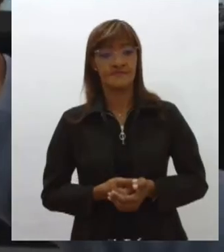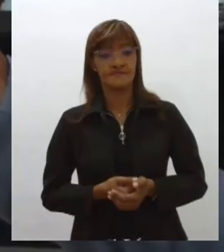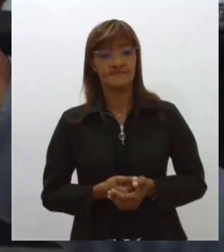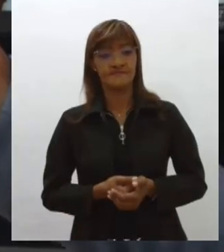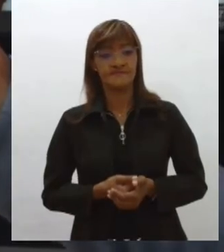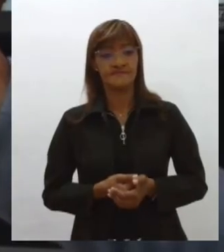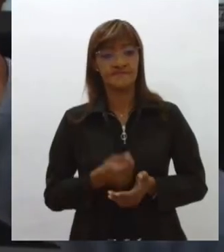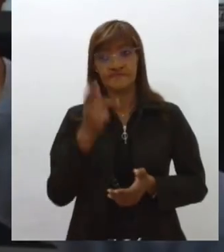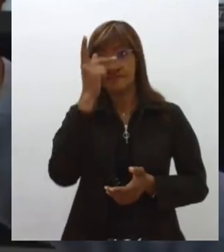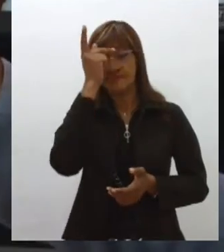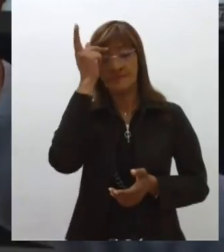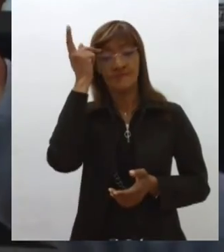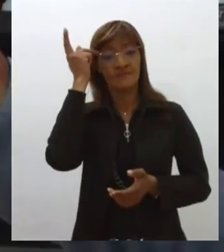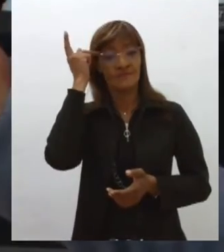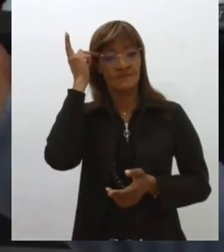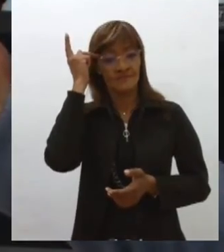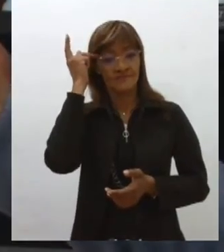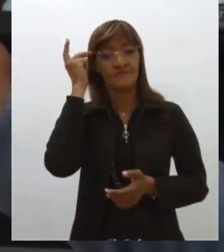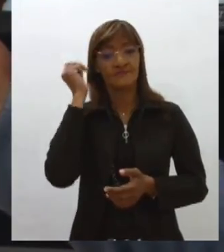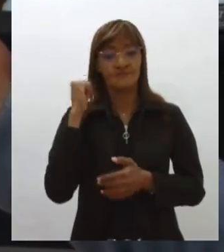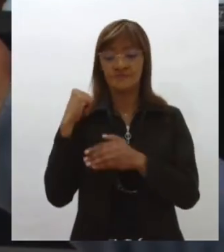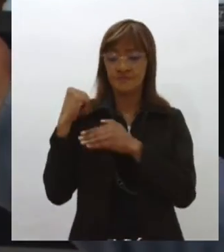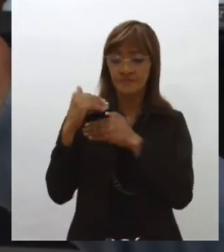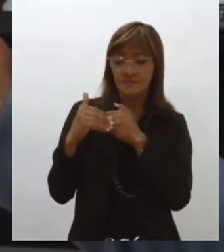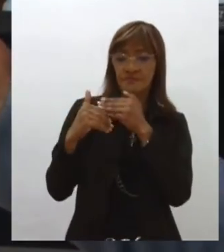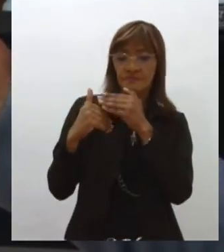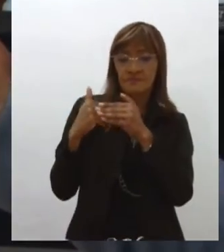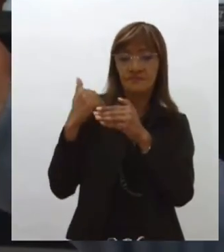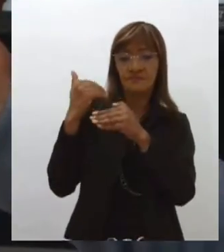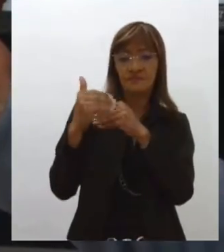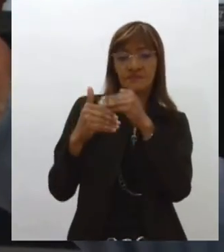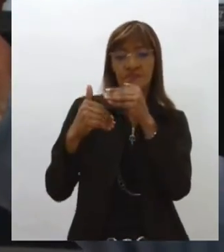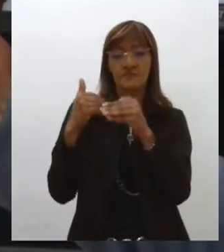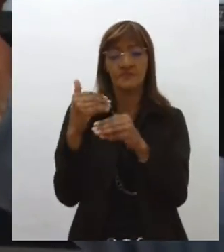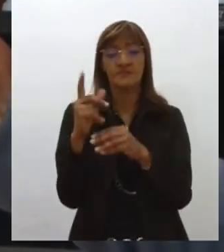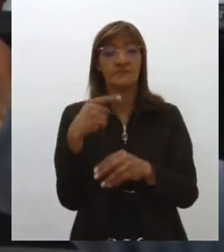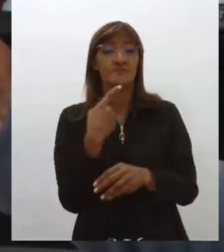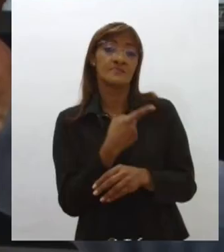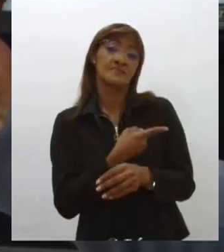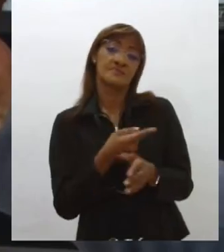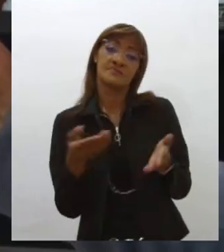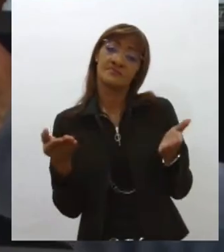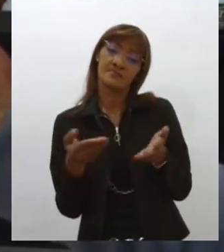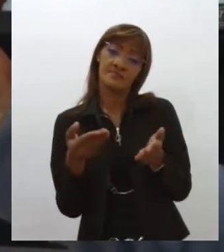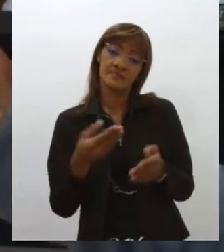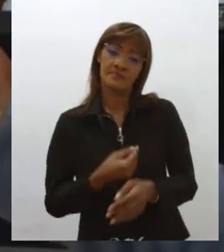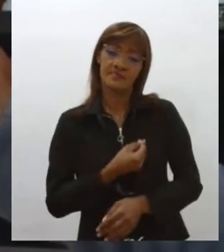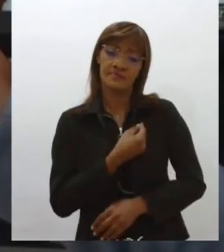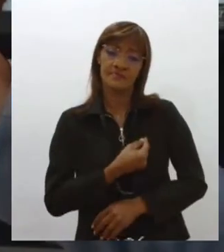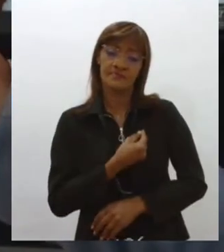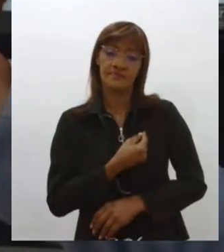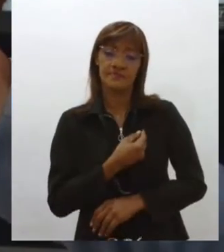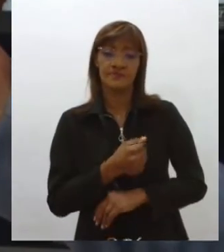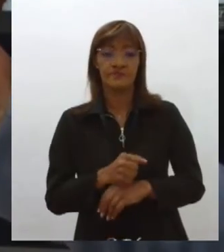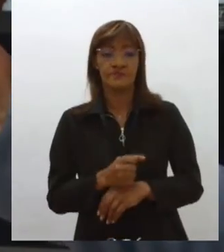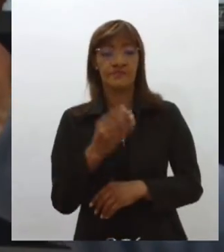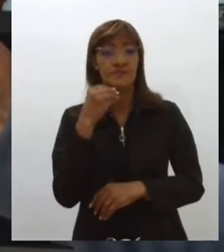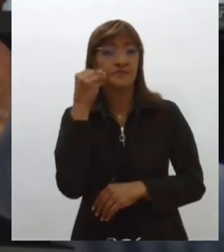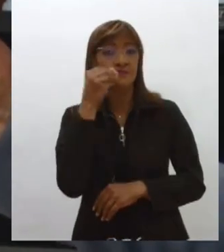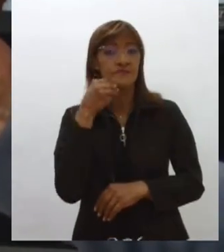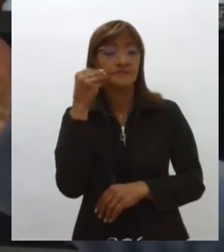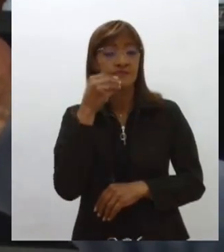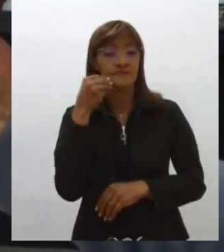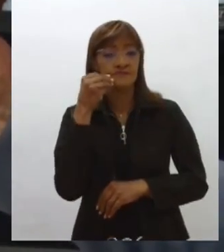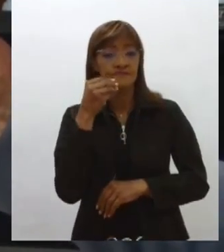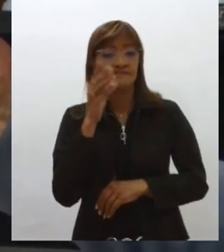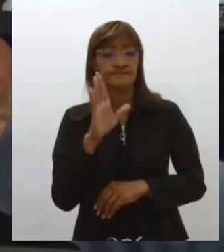que colocaram alguns tijolinhos para que a gente vivesse essa cultura de defesa civil, essa percepção do risco,